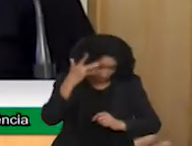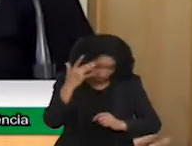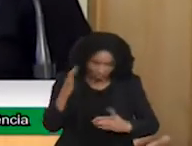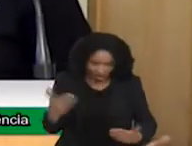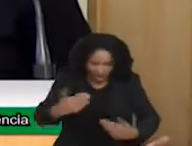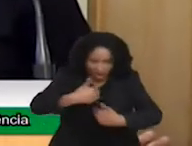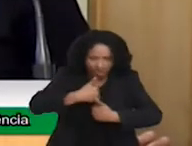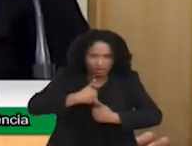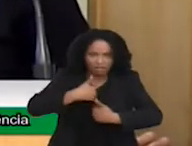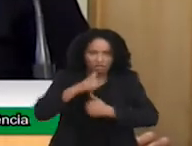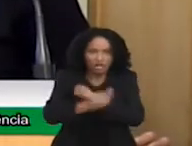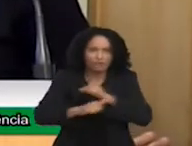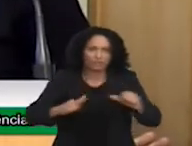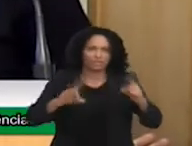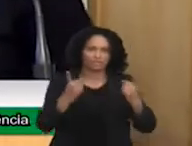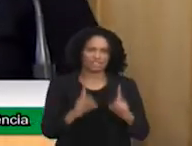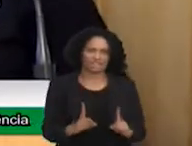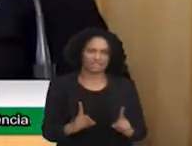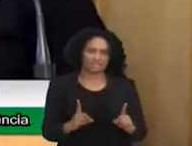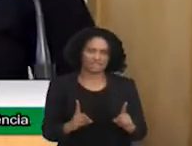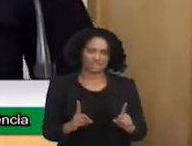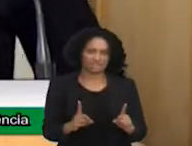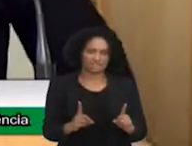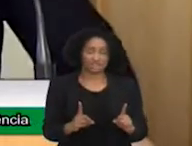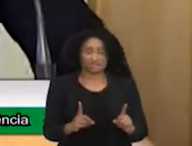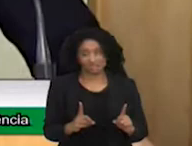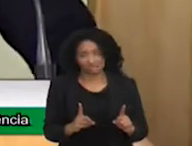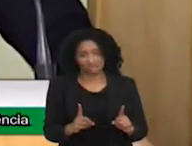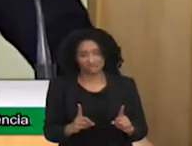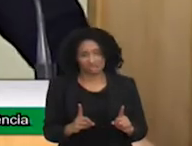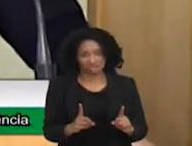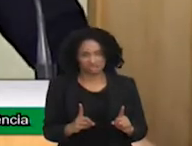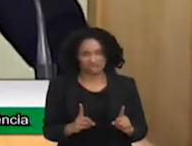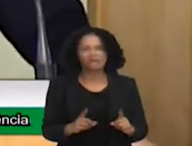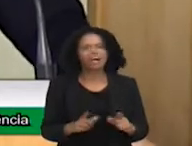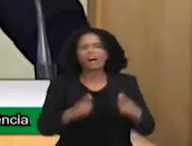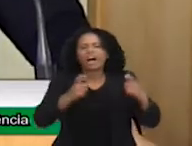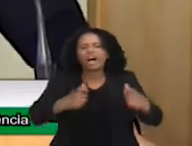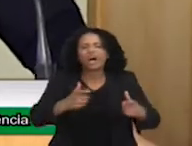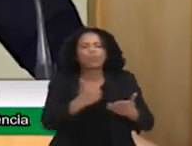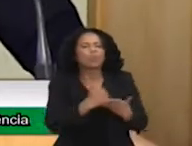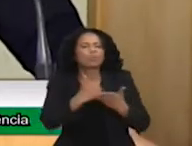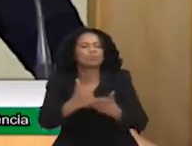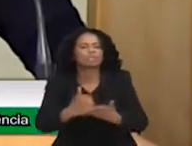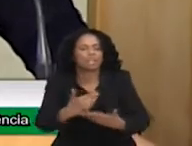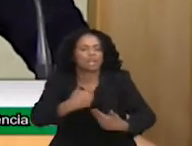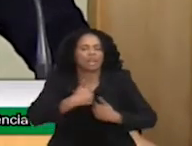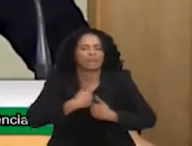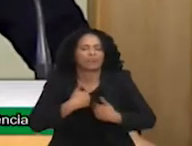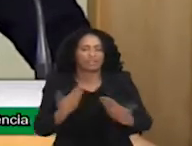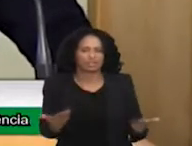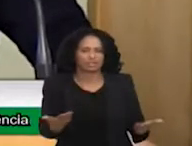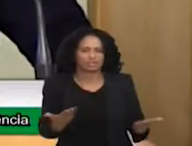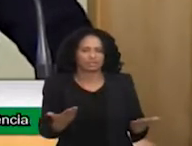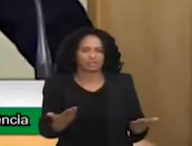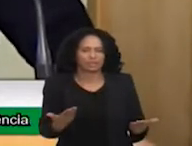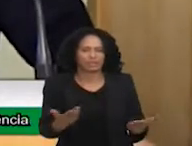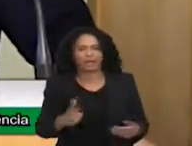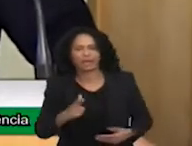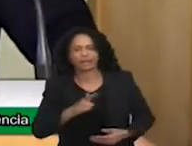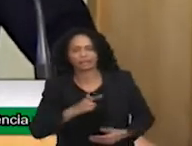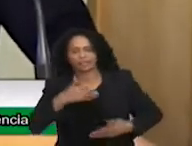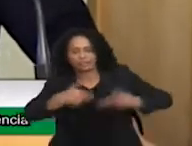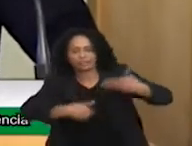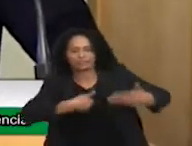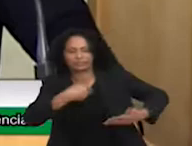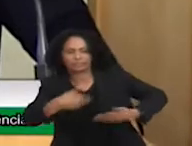a política para atender o autista? Ele colocou nas UBSs as terapias ABA, método TIPT